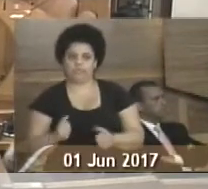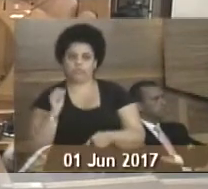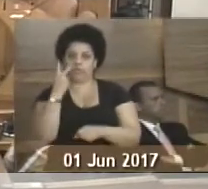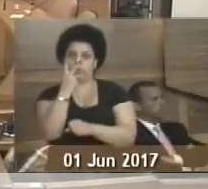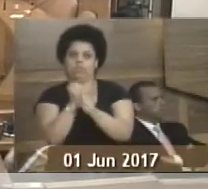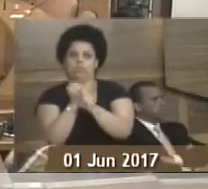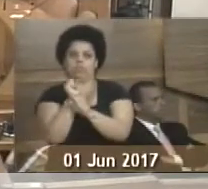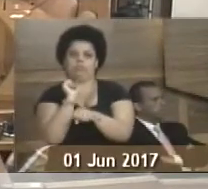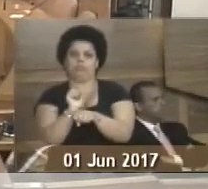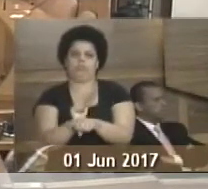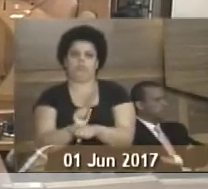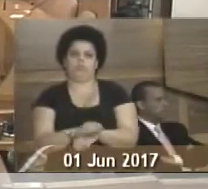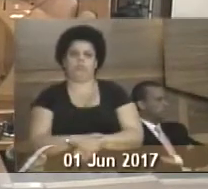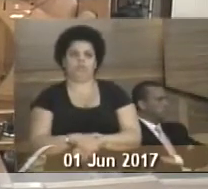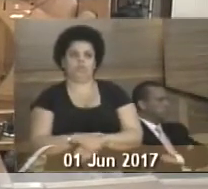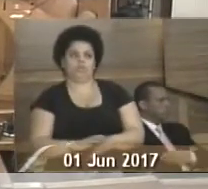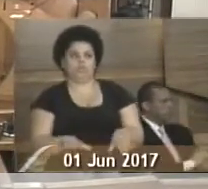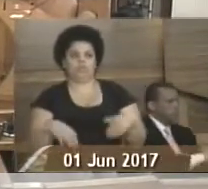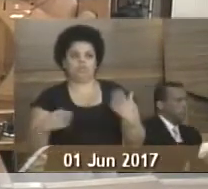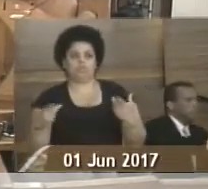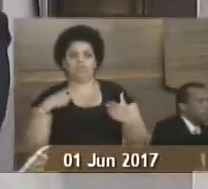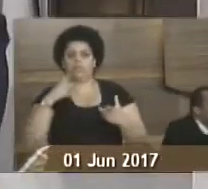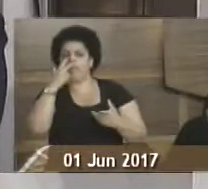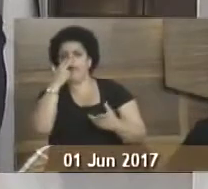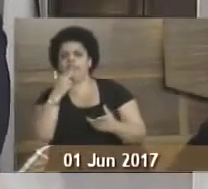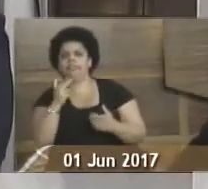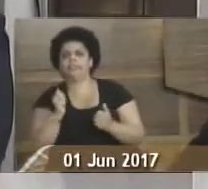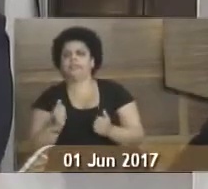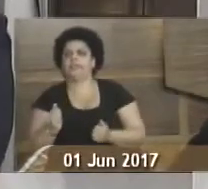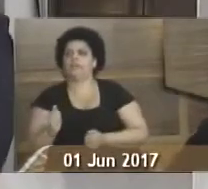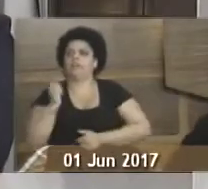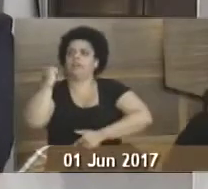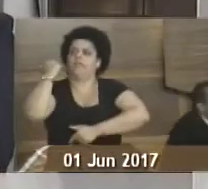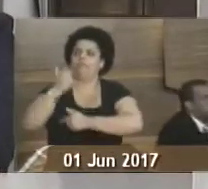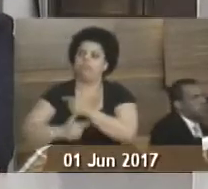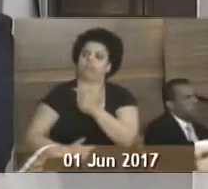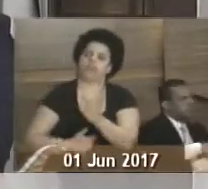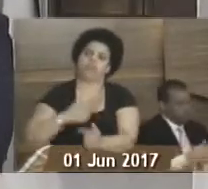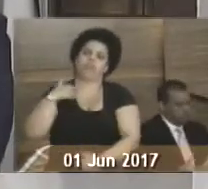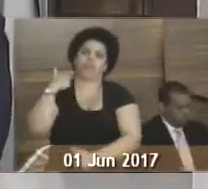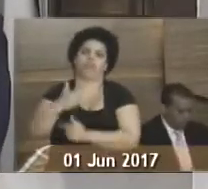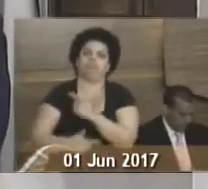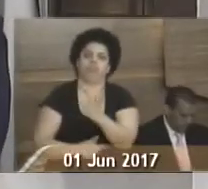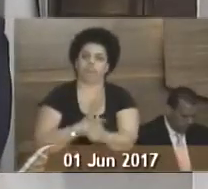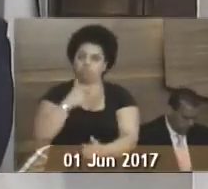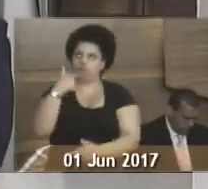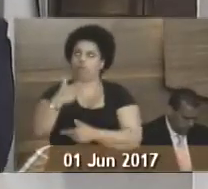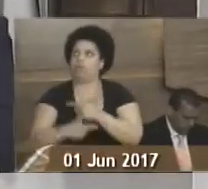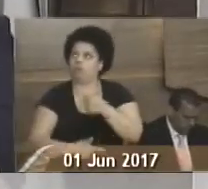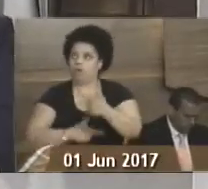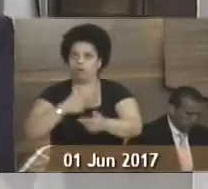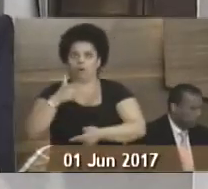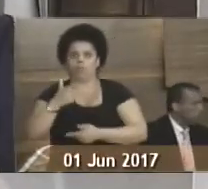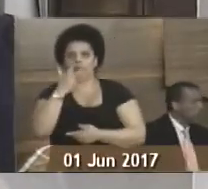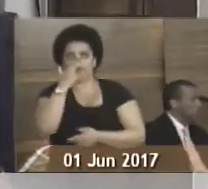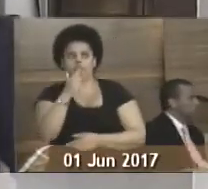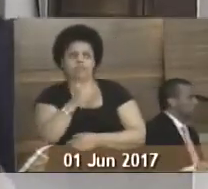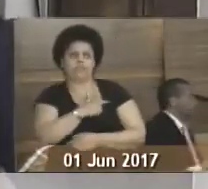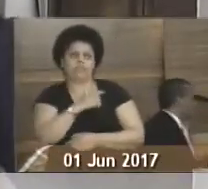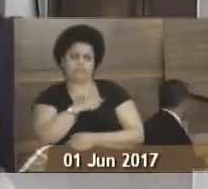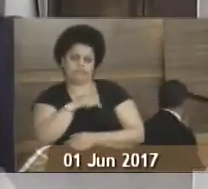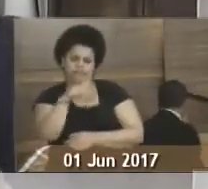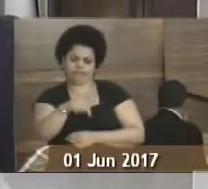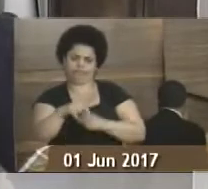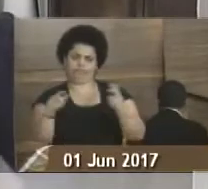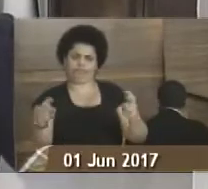paralisados. Então, isso está trazendo um desgaste desnecessário, acho que isso está ficando feio para a Casa